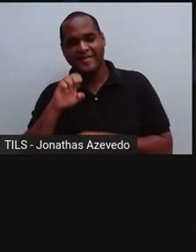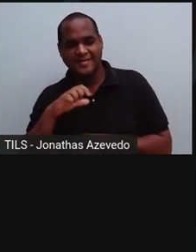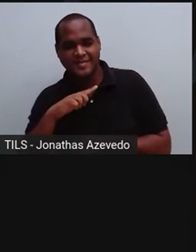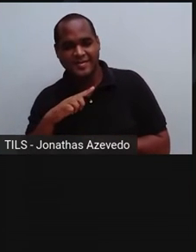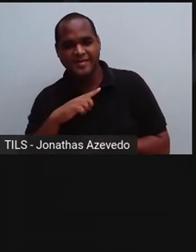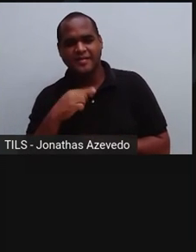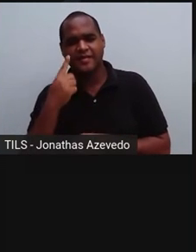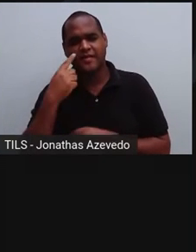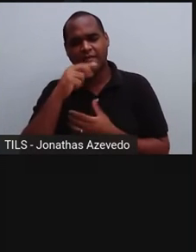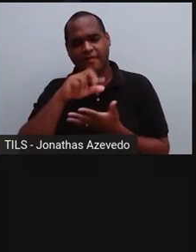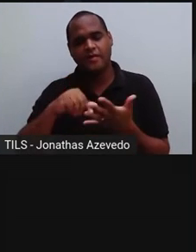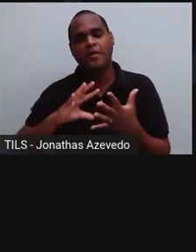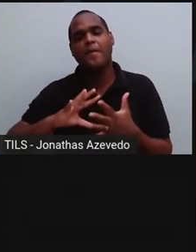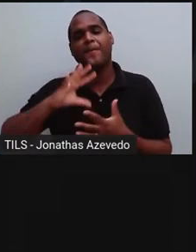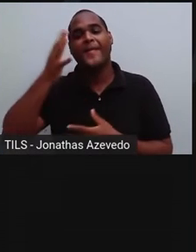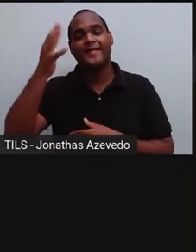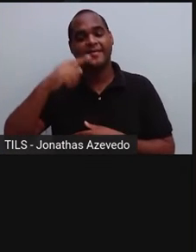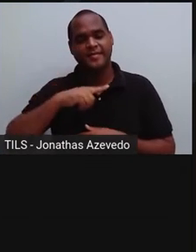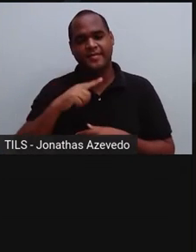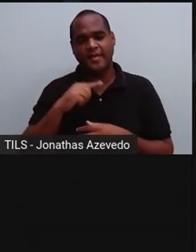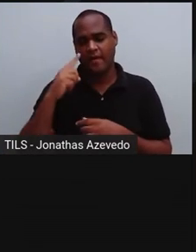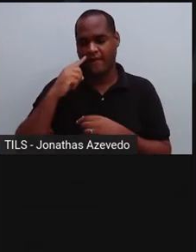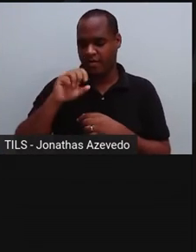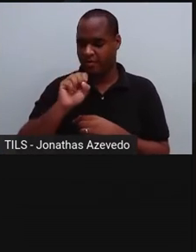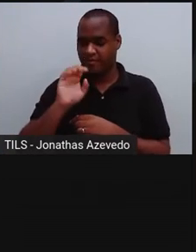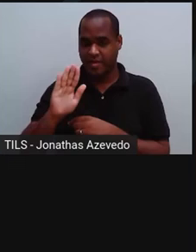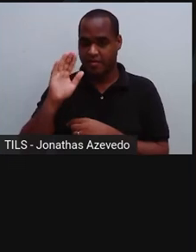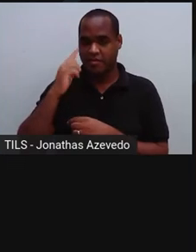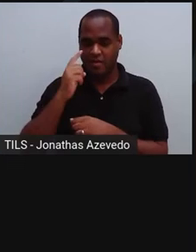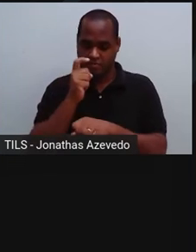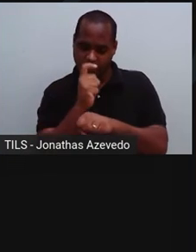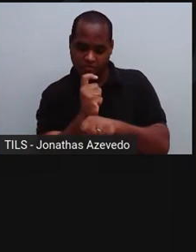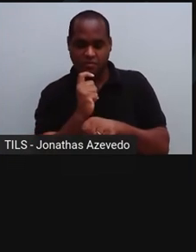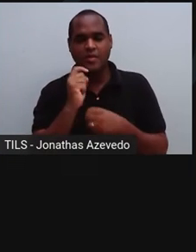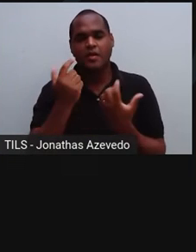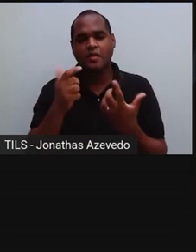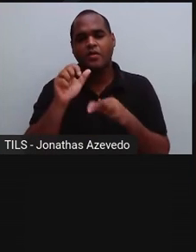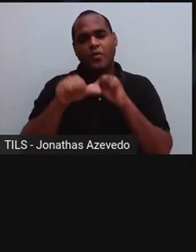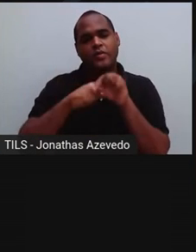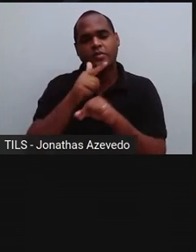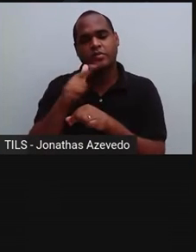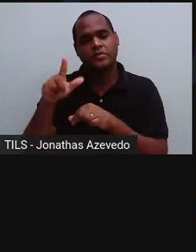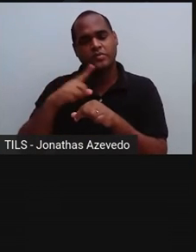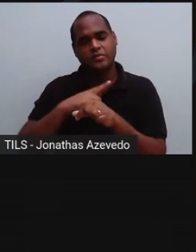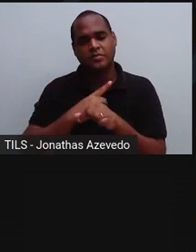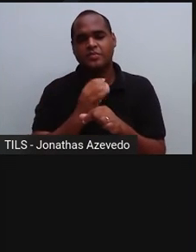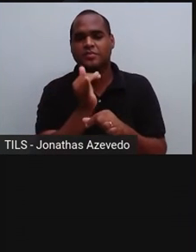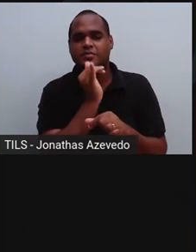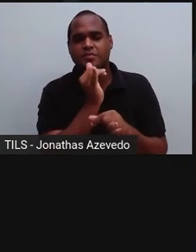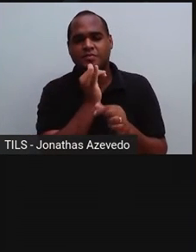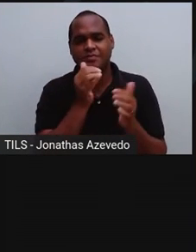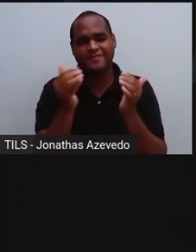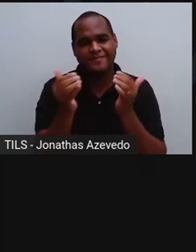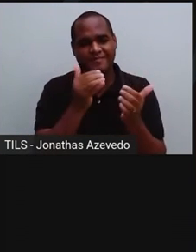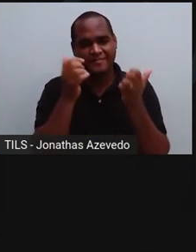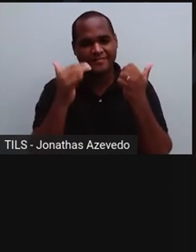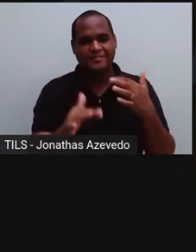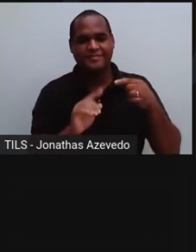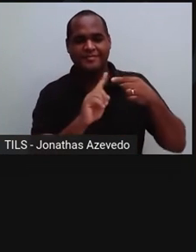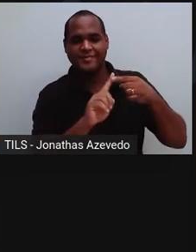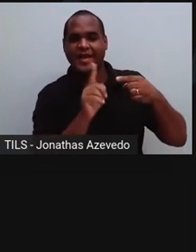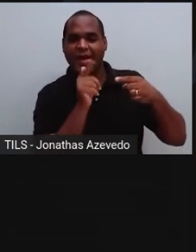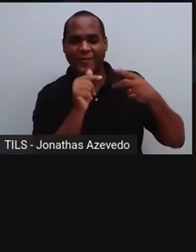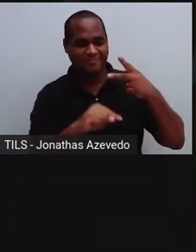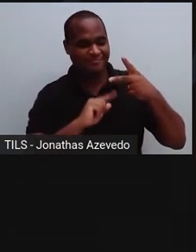Isso acontece porque a substância se dissolve e se torna uma solução. Um exemplo de mistura homogênea é a água com